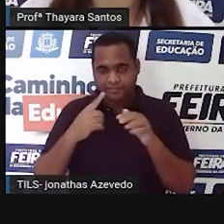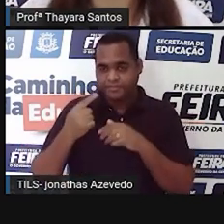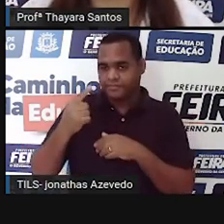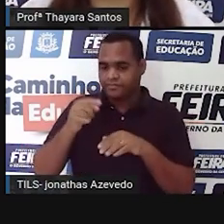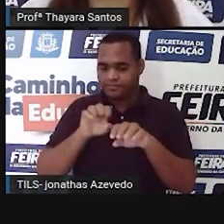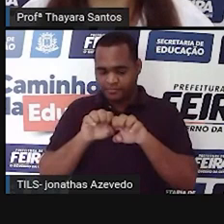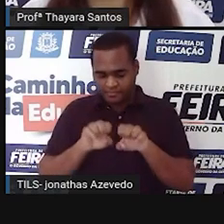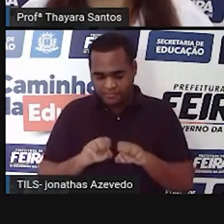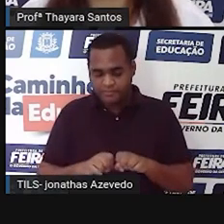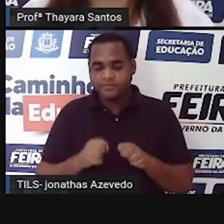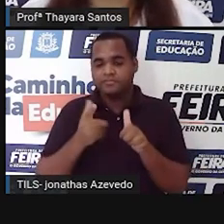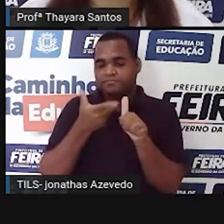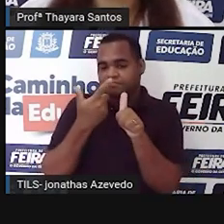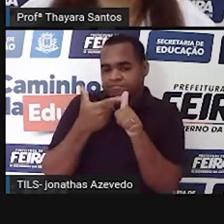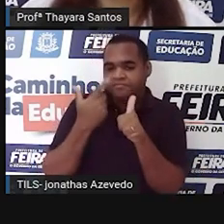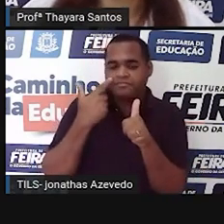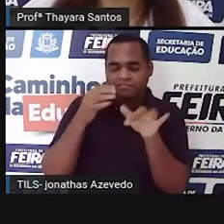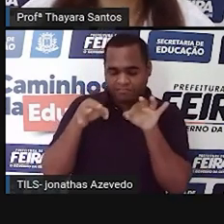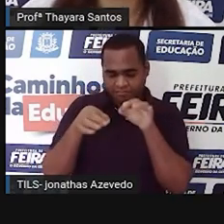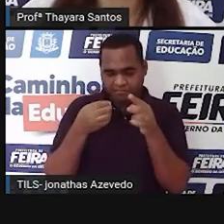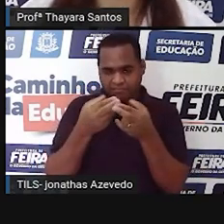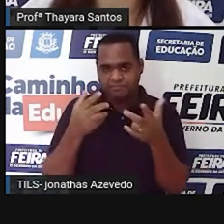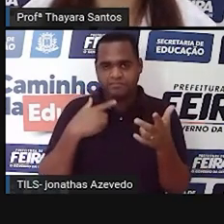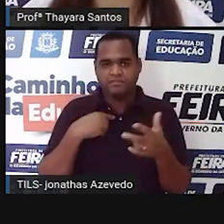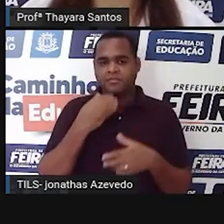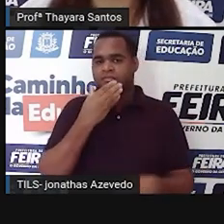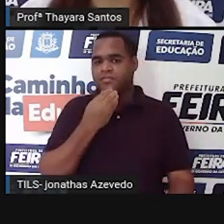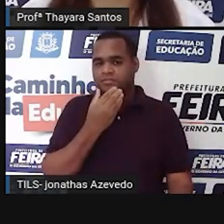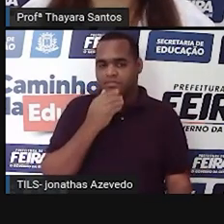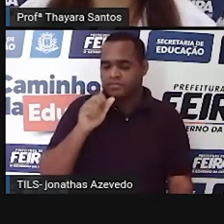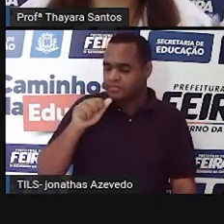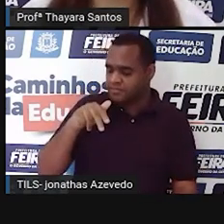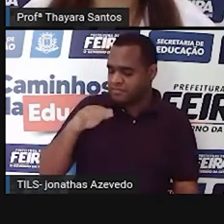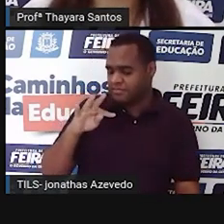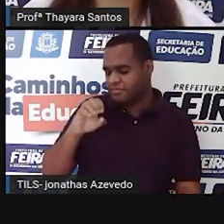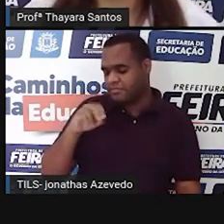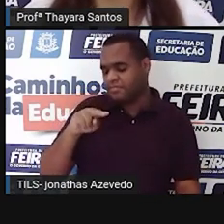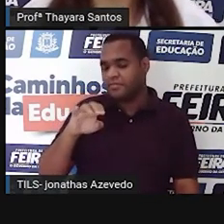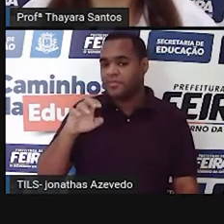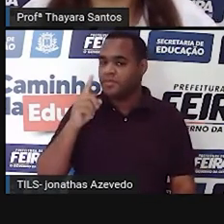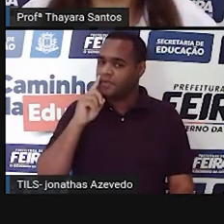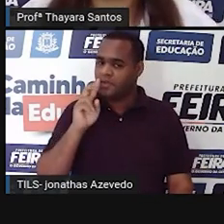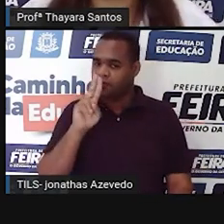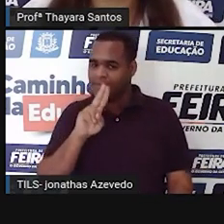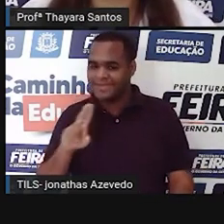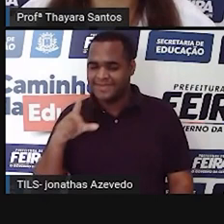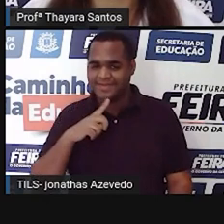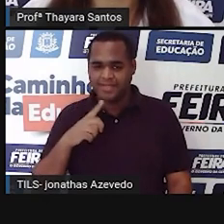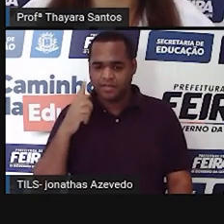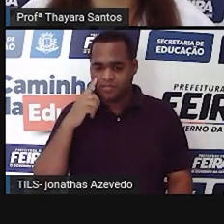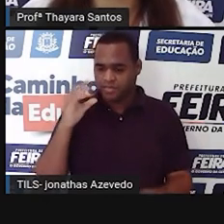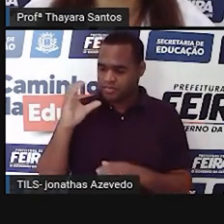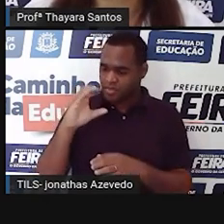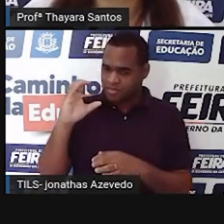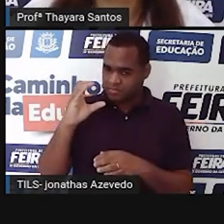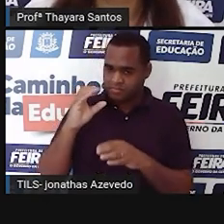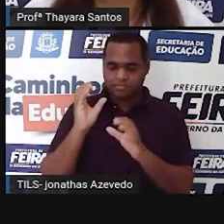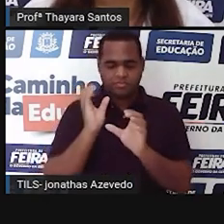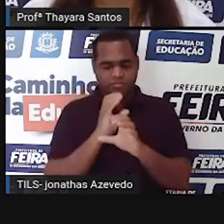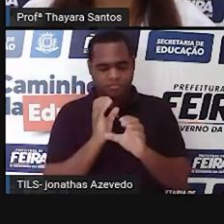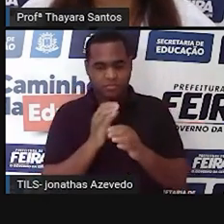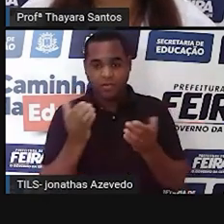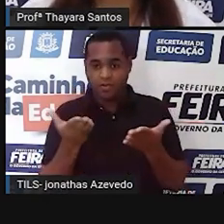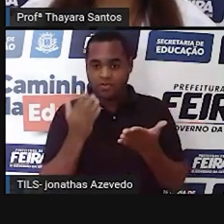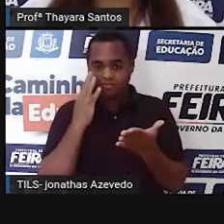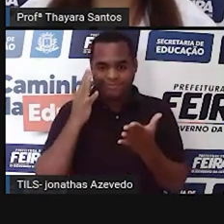estruturas que ele foi observando. Então, Anthony Van Levenhoek foi o primeiro a utilizar o microscópio com fins científicos, pelo menos o que a gente